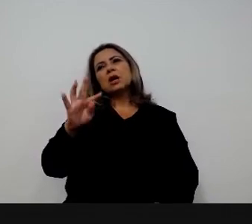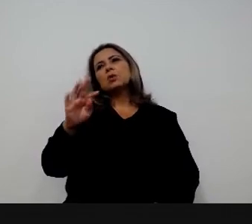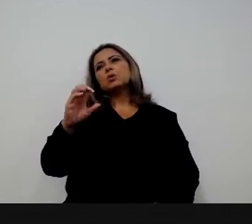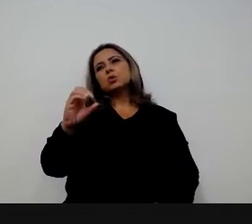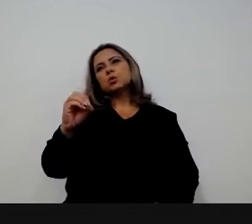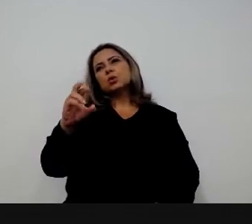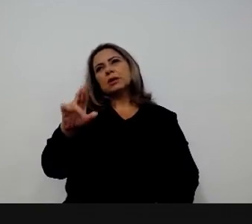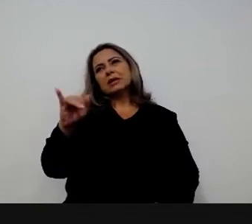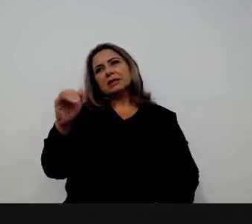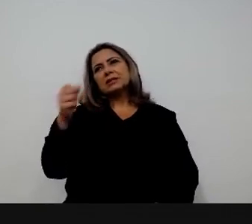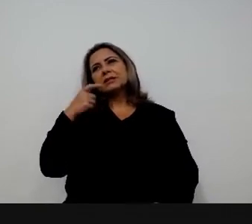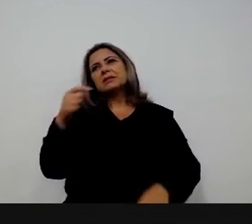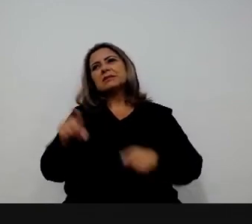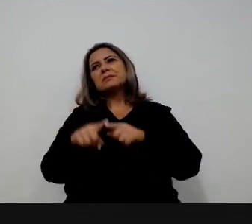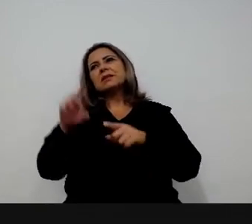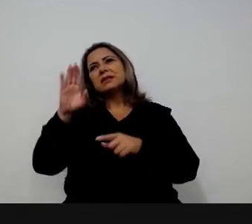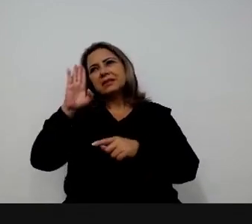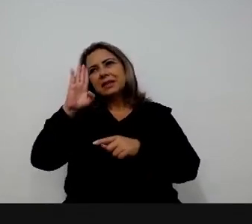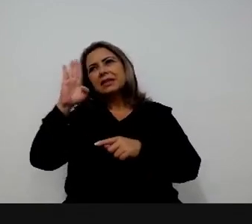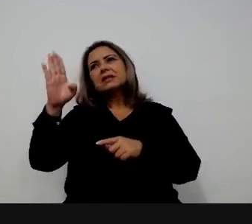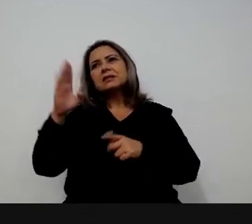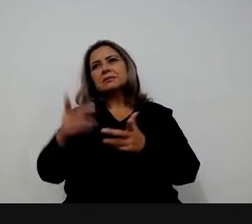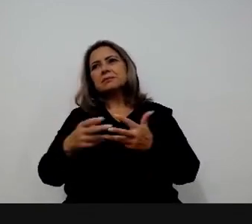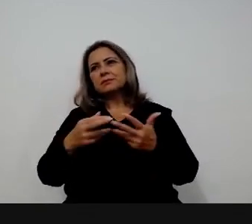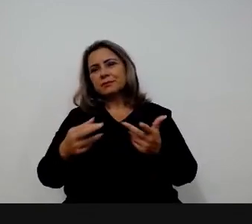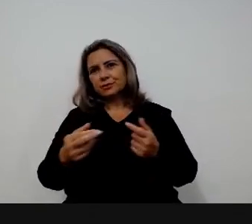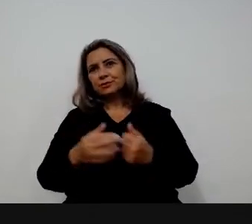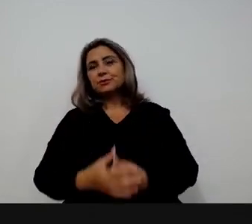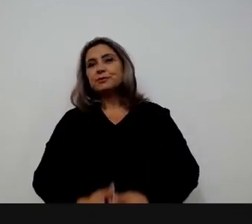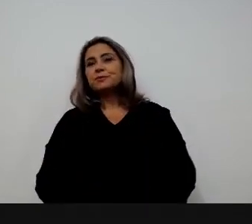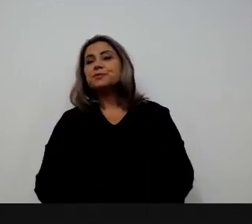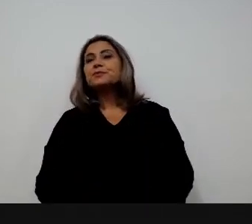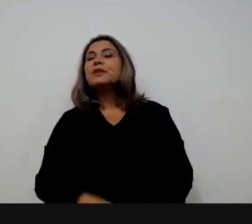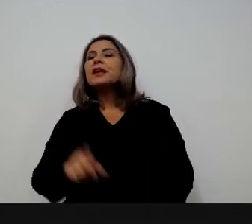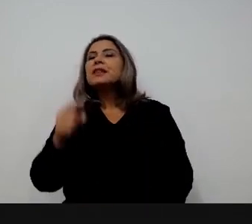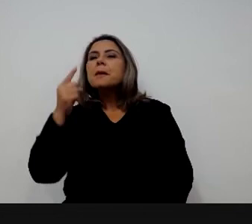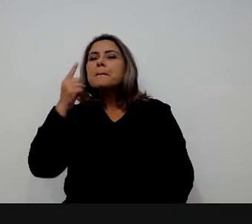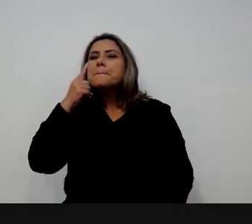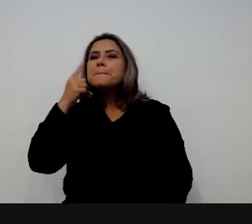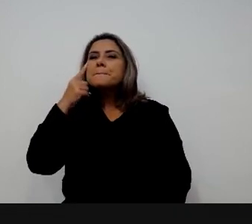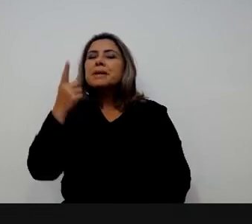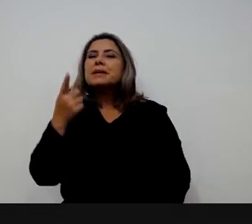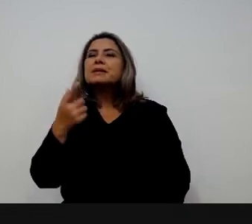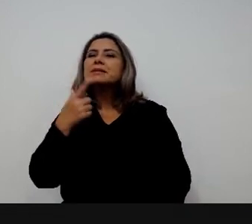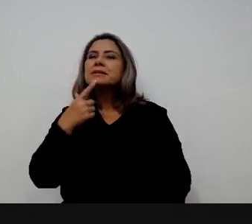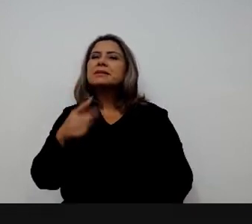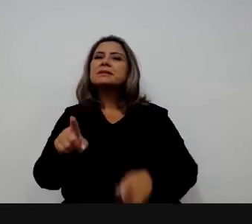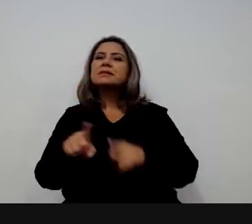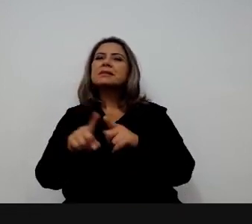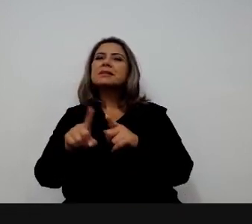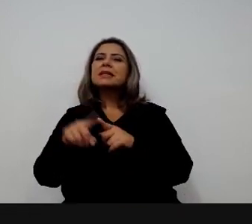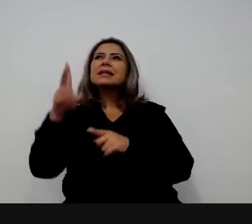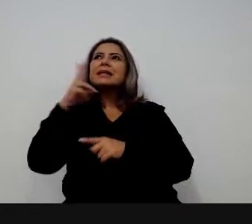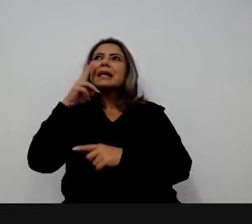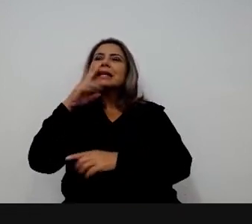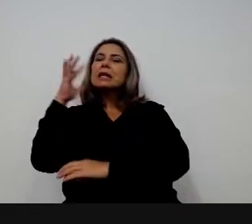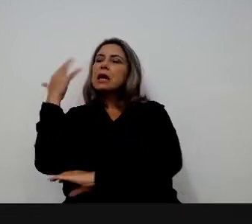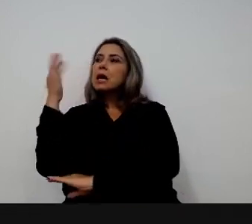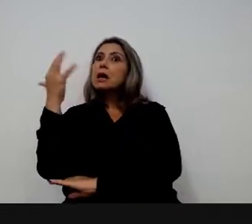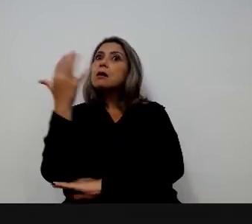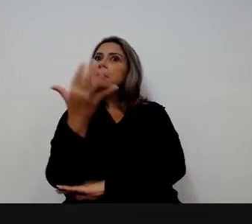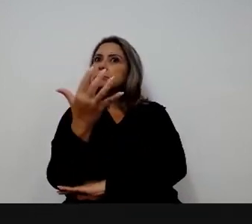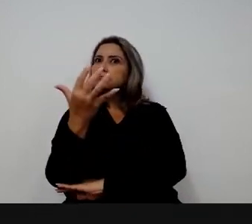democrática tem que ser uma prioridade nossa e se a gente pensa por exemplo na agenda ambiental